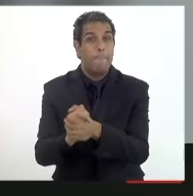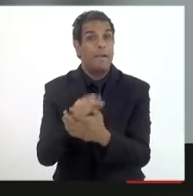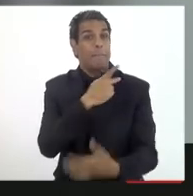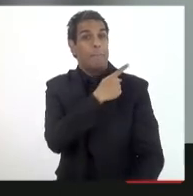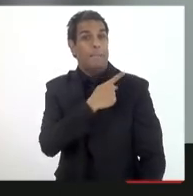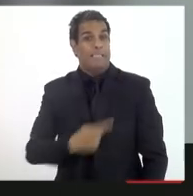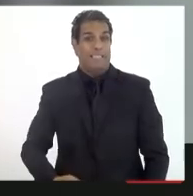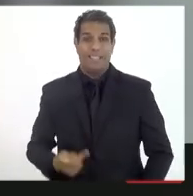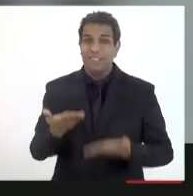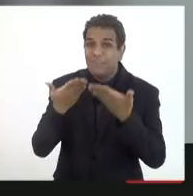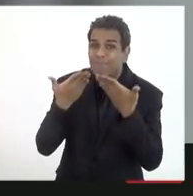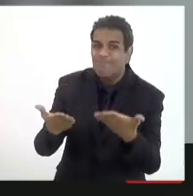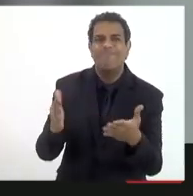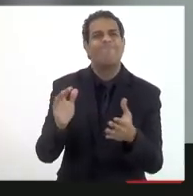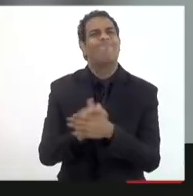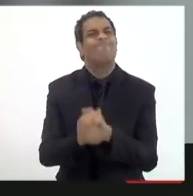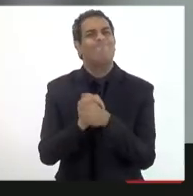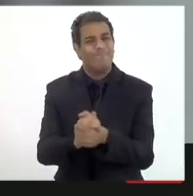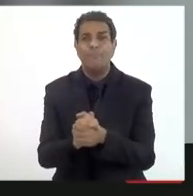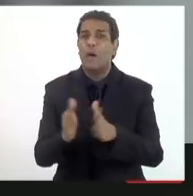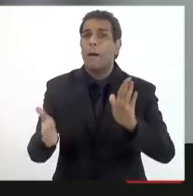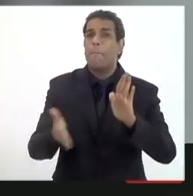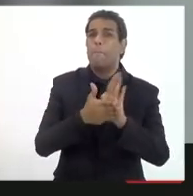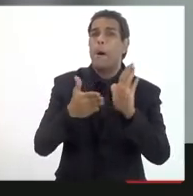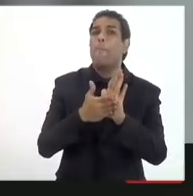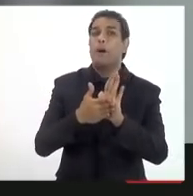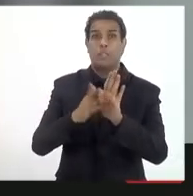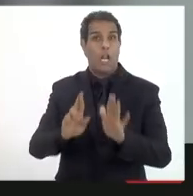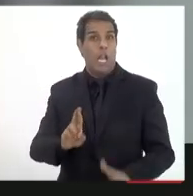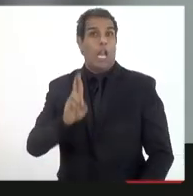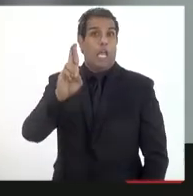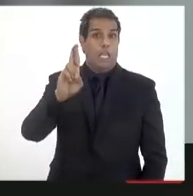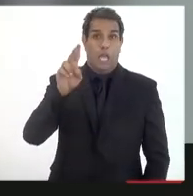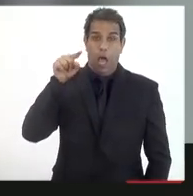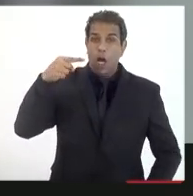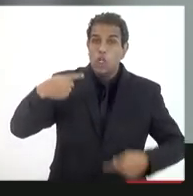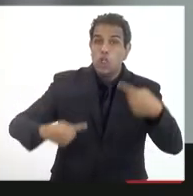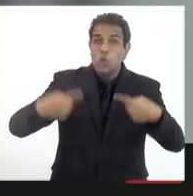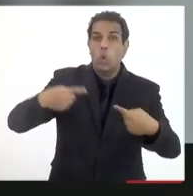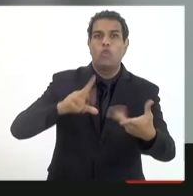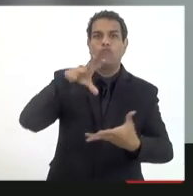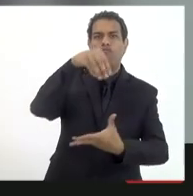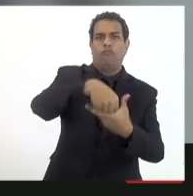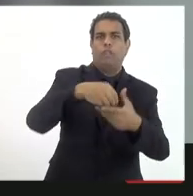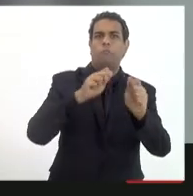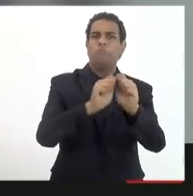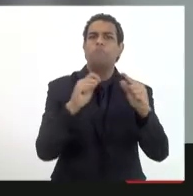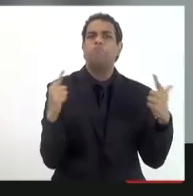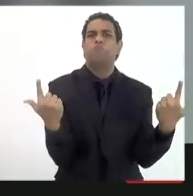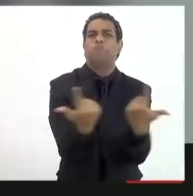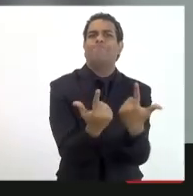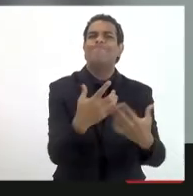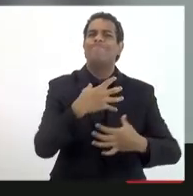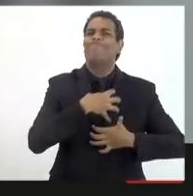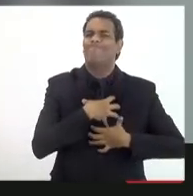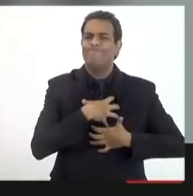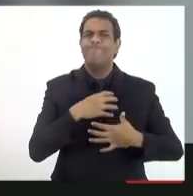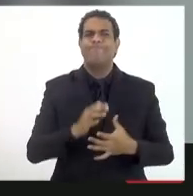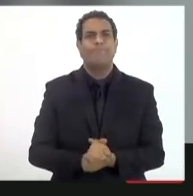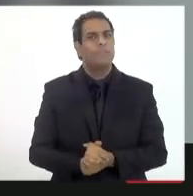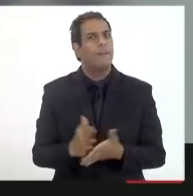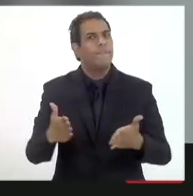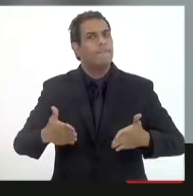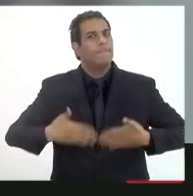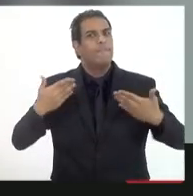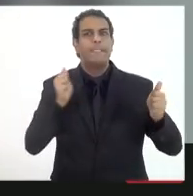a sua ação com a proposição e a sua liderança de fazer essa discussão aqui e fico muito